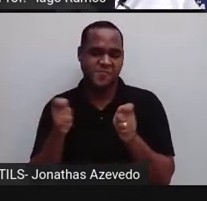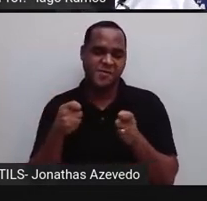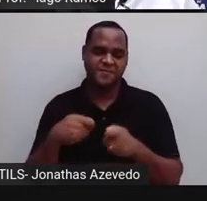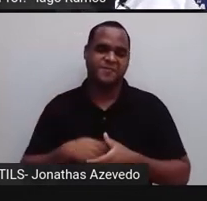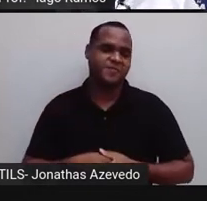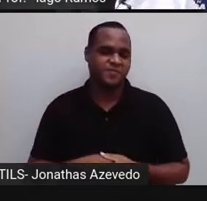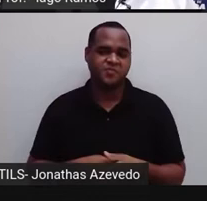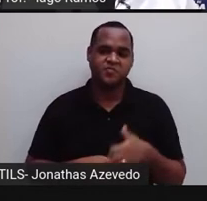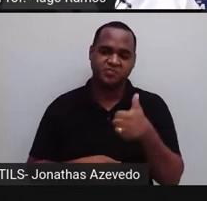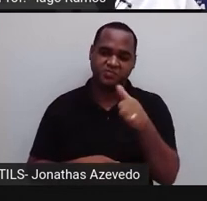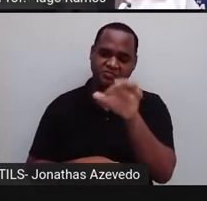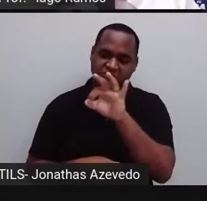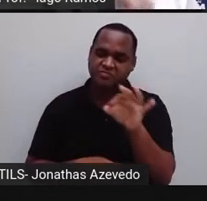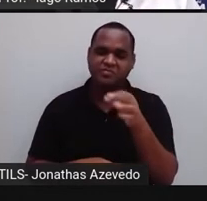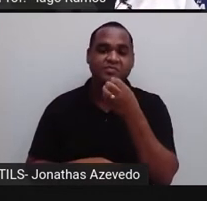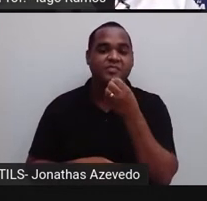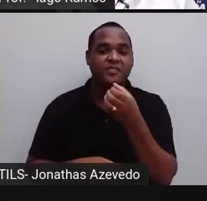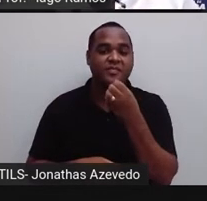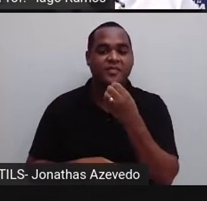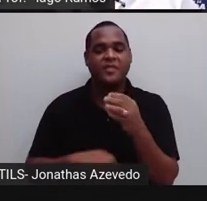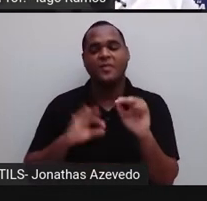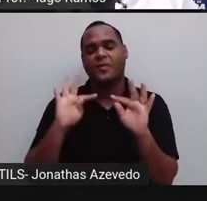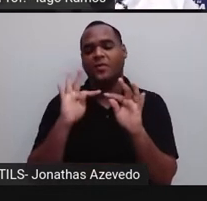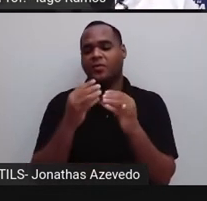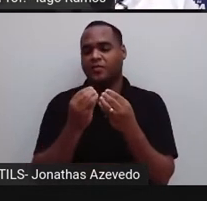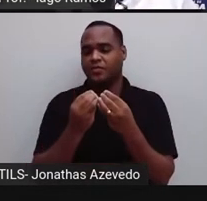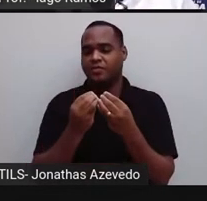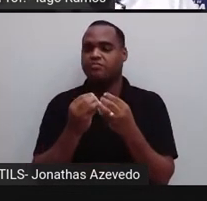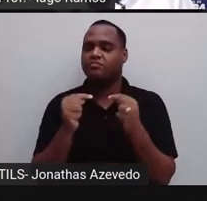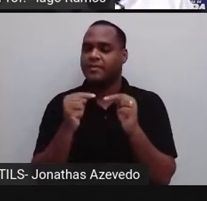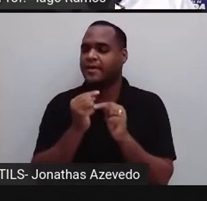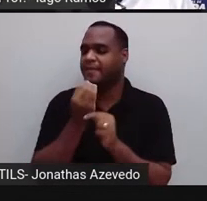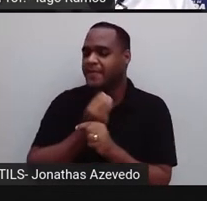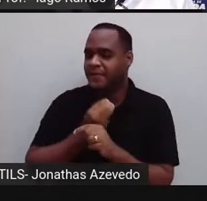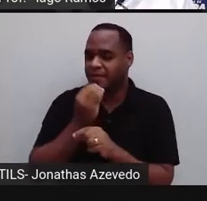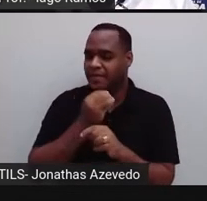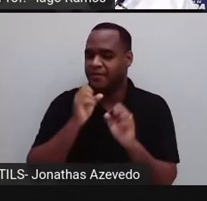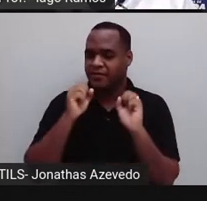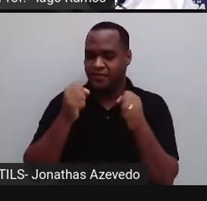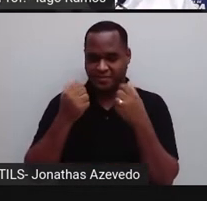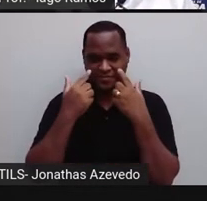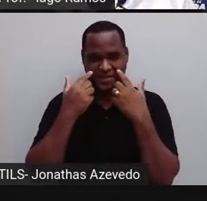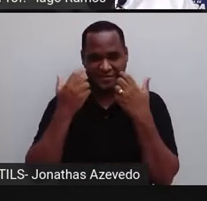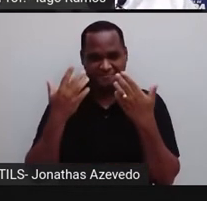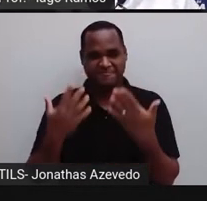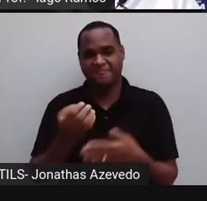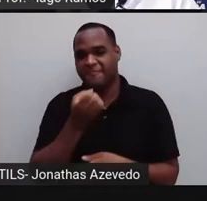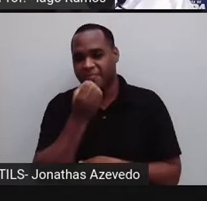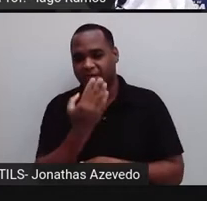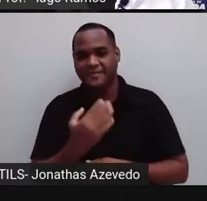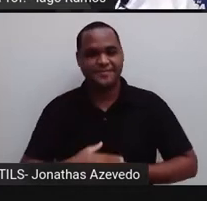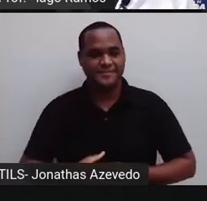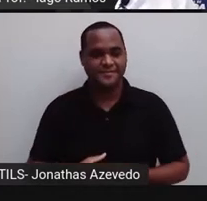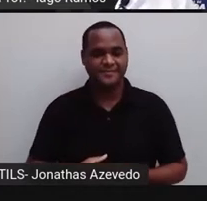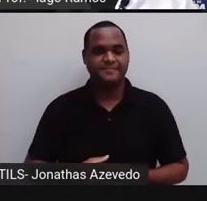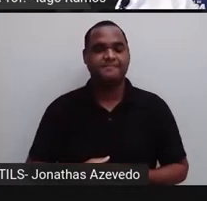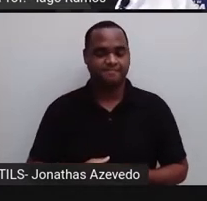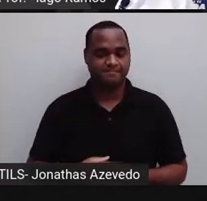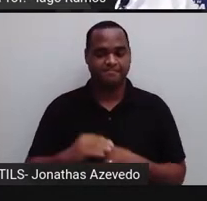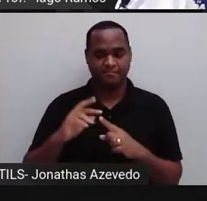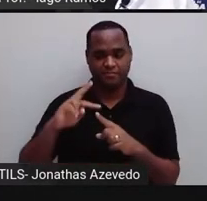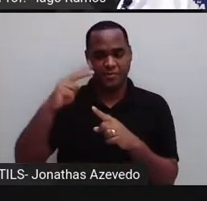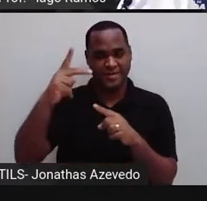Beleza, então tudo isso a gente teve a oportunidade de ver por aqui, bom? Potenciação.